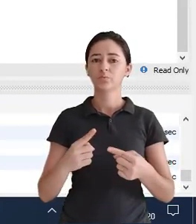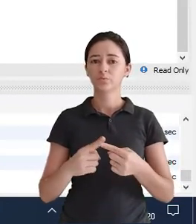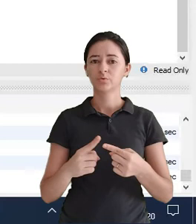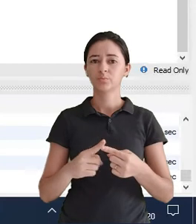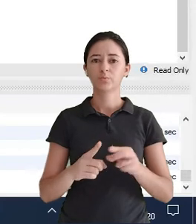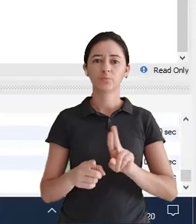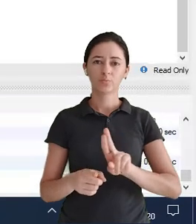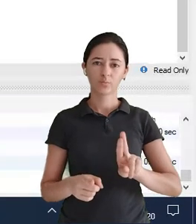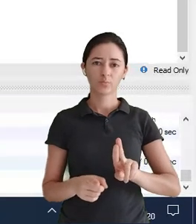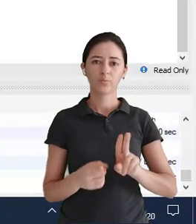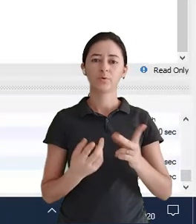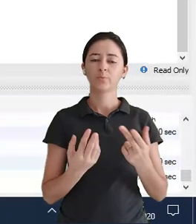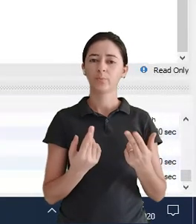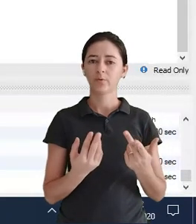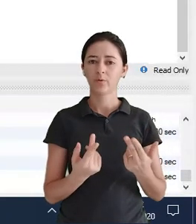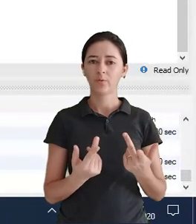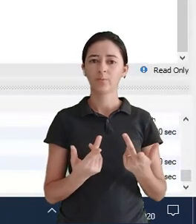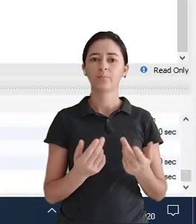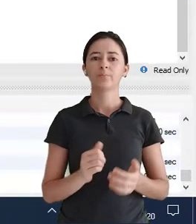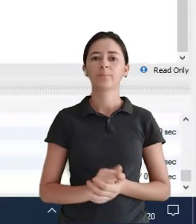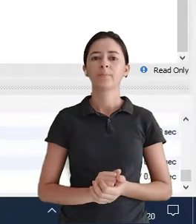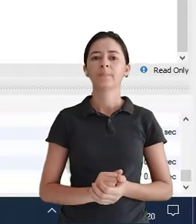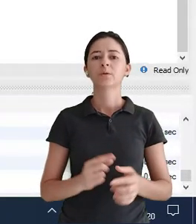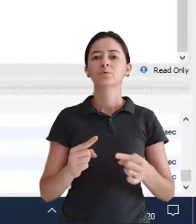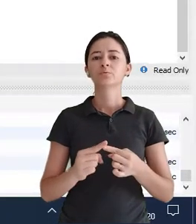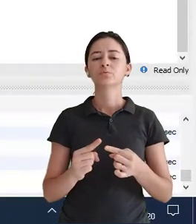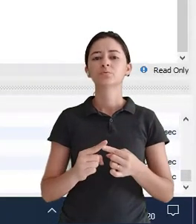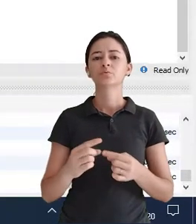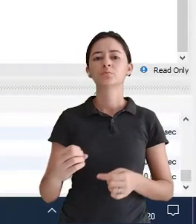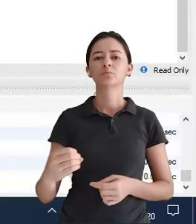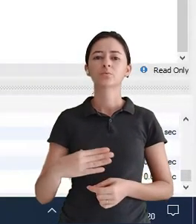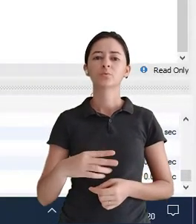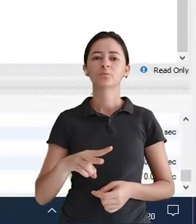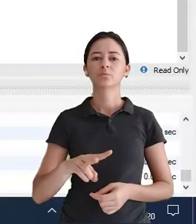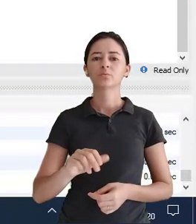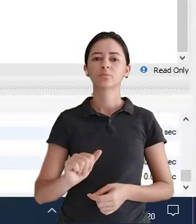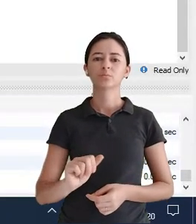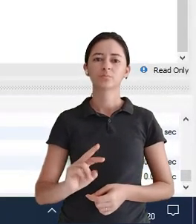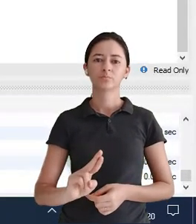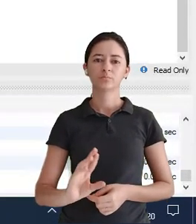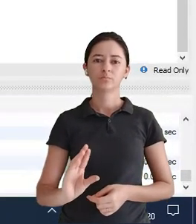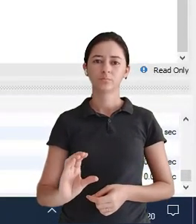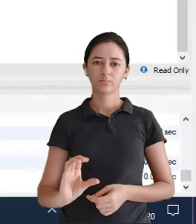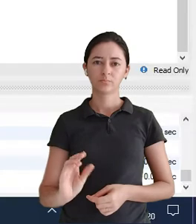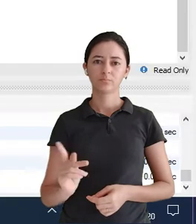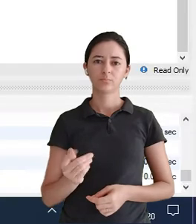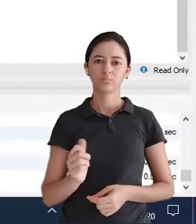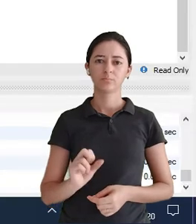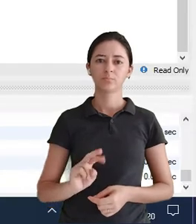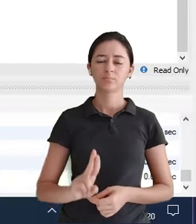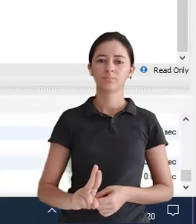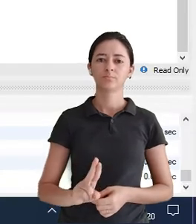eu quero mudar só o tipo Então o nome continua igualzinho Tá bom? E qual é o tipo novo? Vai ser tipo varchar